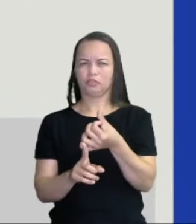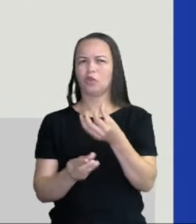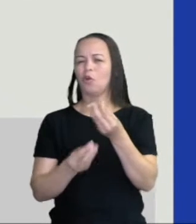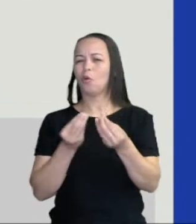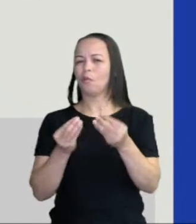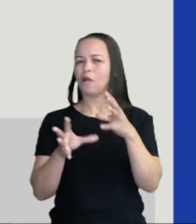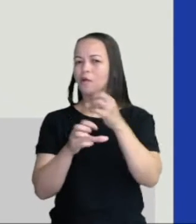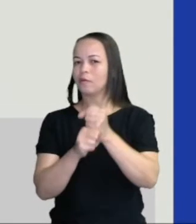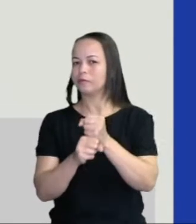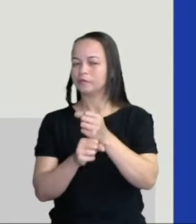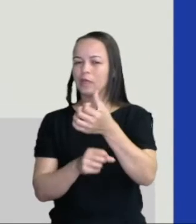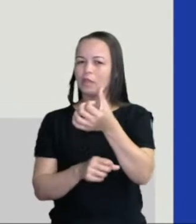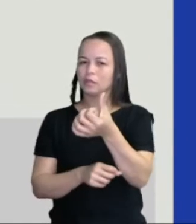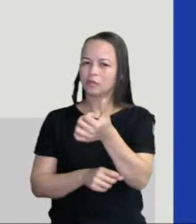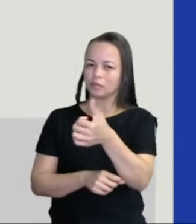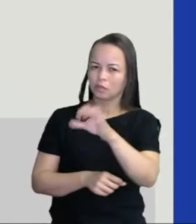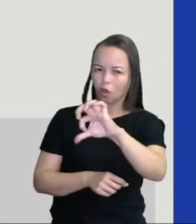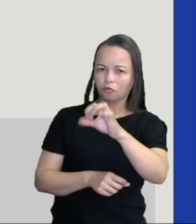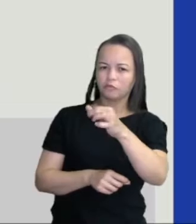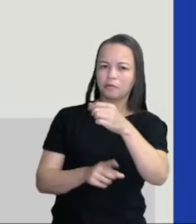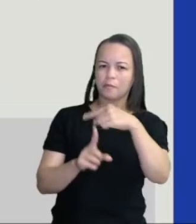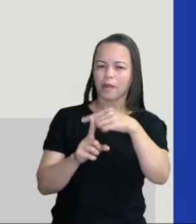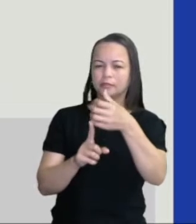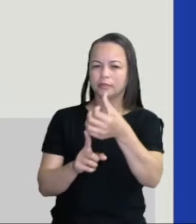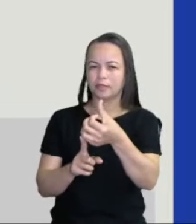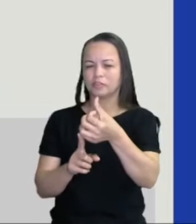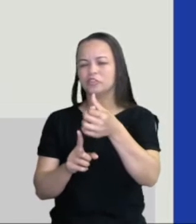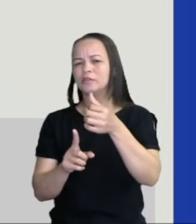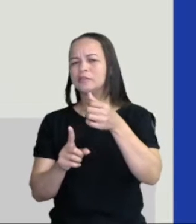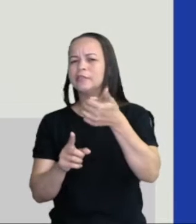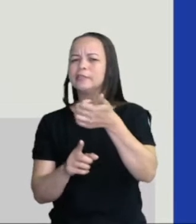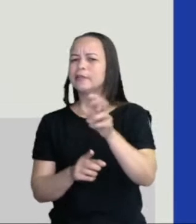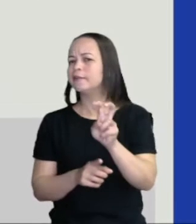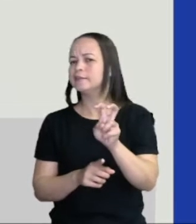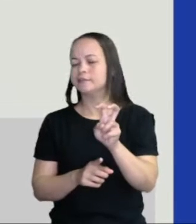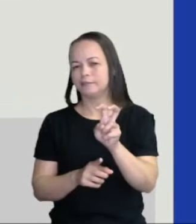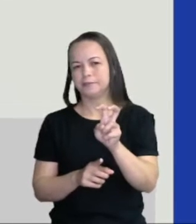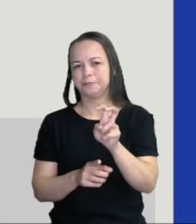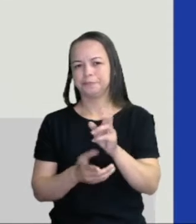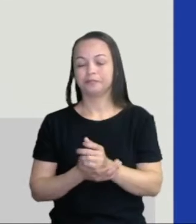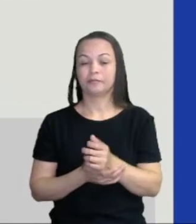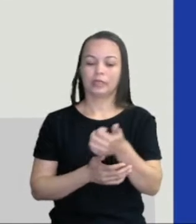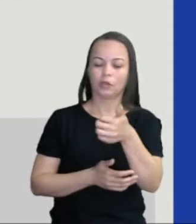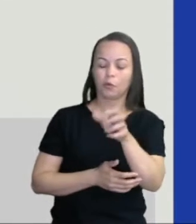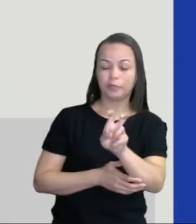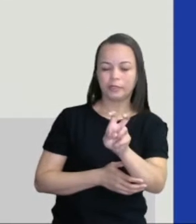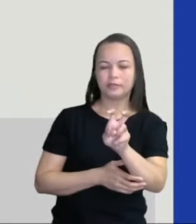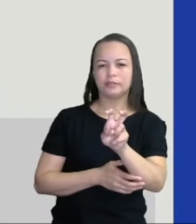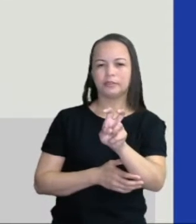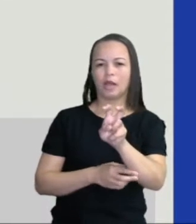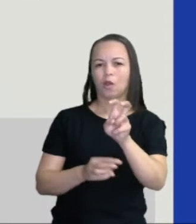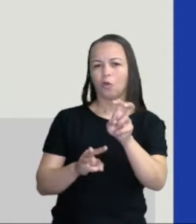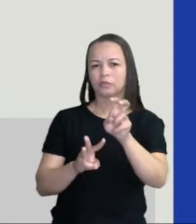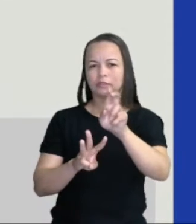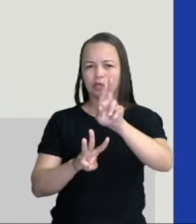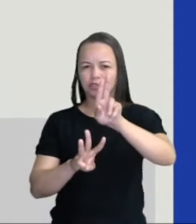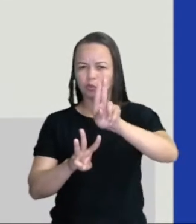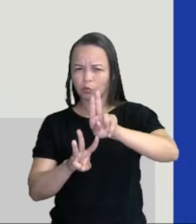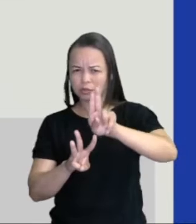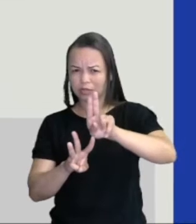cálculo aí? 9 mais 6, 15, professora. Então se dá 15, vai ficar o 15 na ordem das unidades?